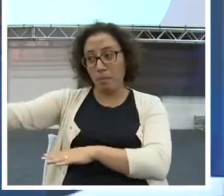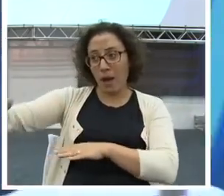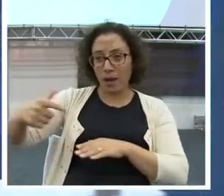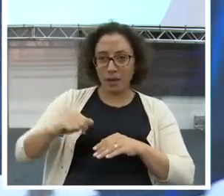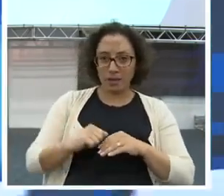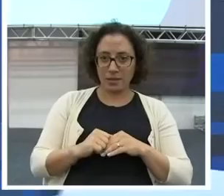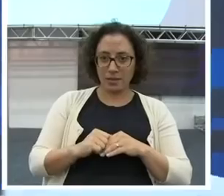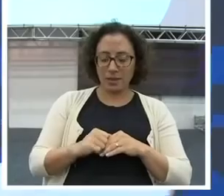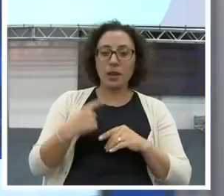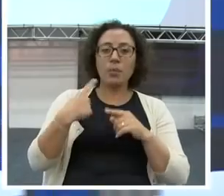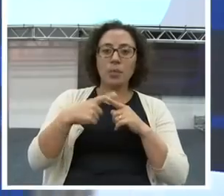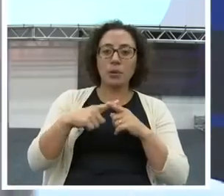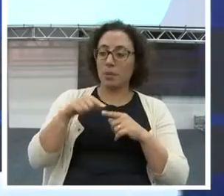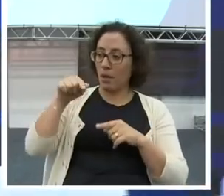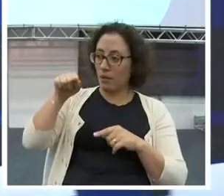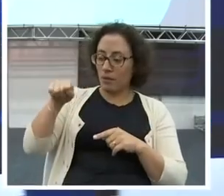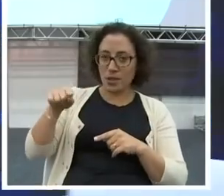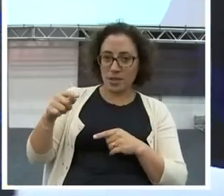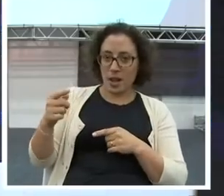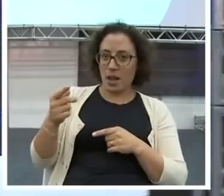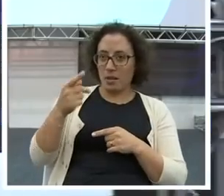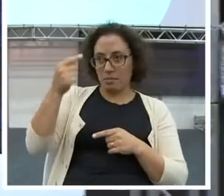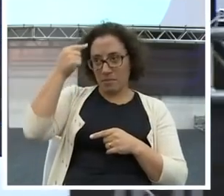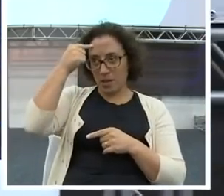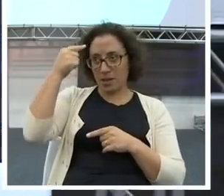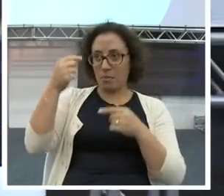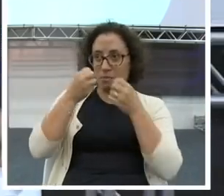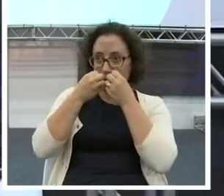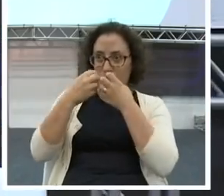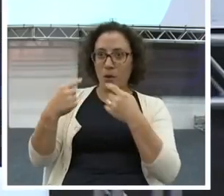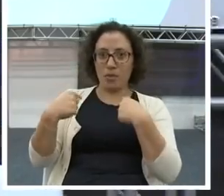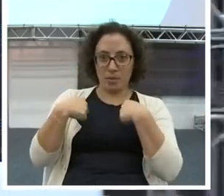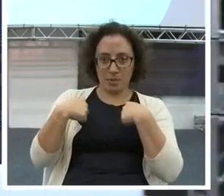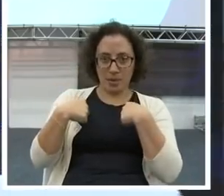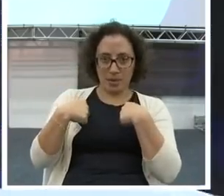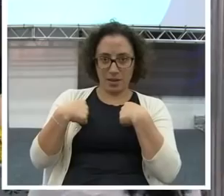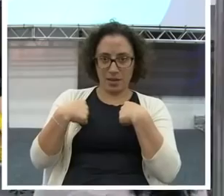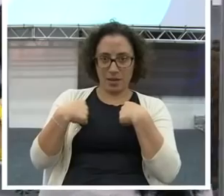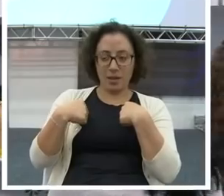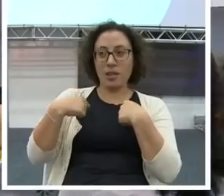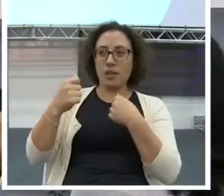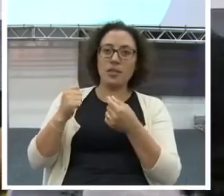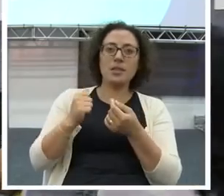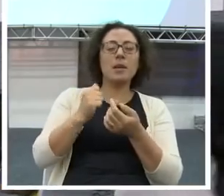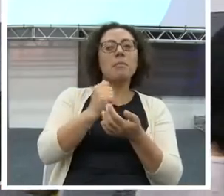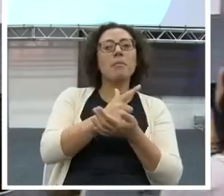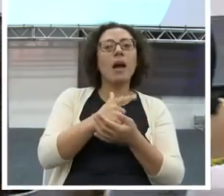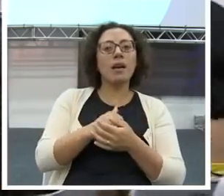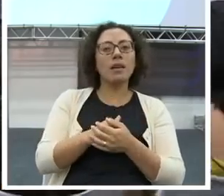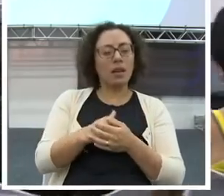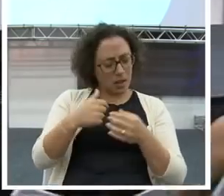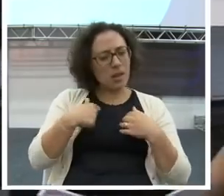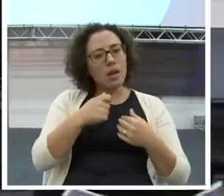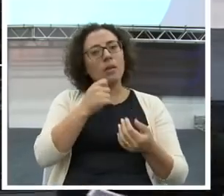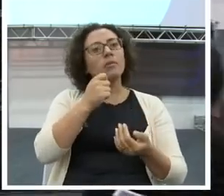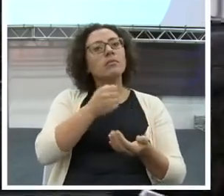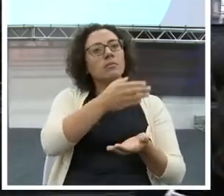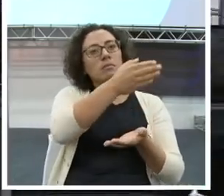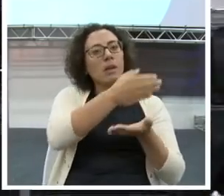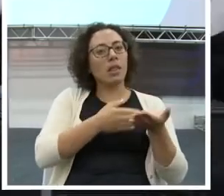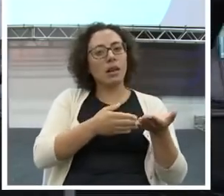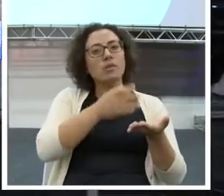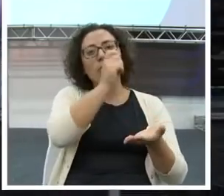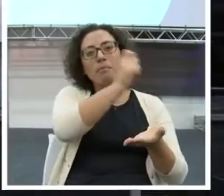Porque se é você que está avisando que é bom para mim. Você tem que fazer parte. Eu paguei uma parte mesmo da caneta para ele. Honrei a vida dele.